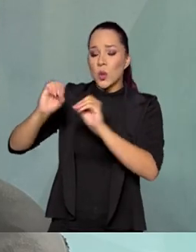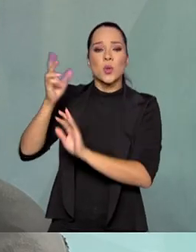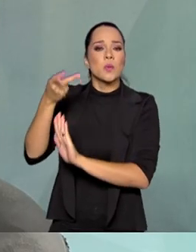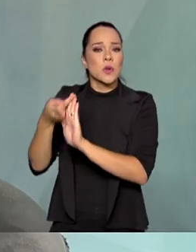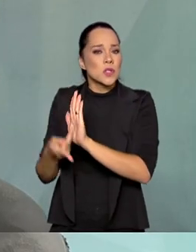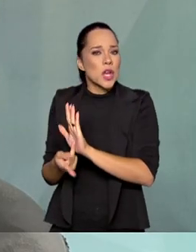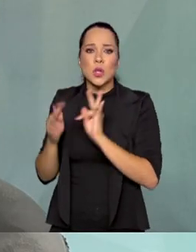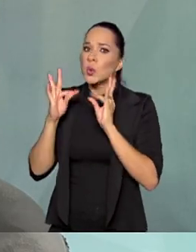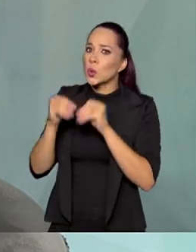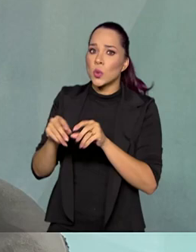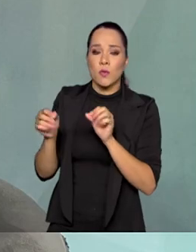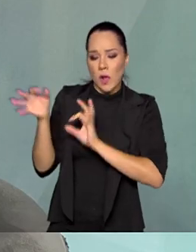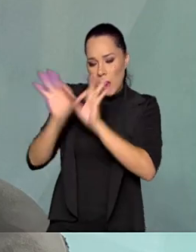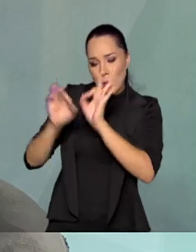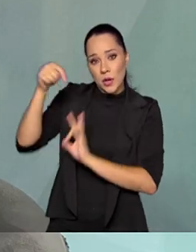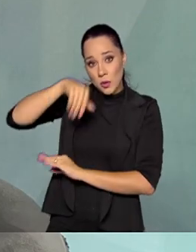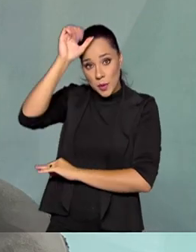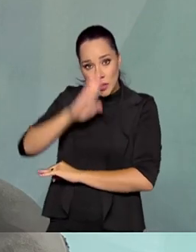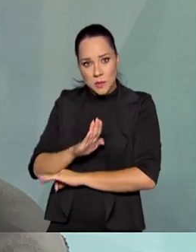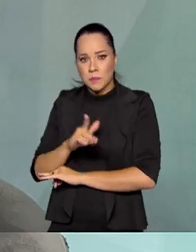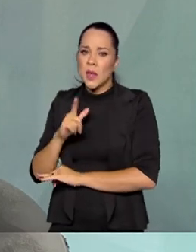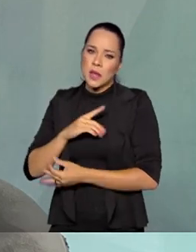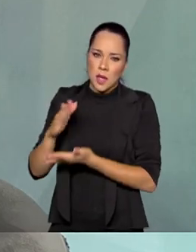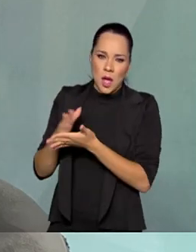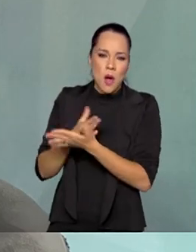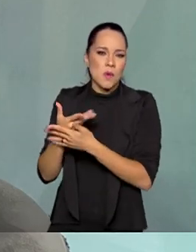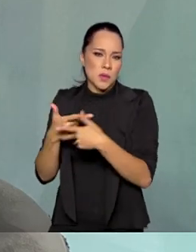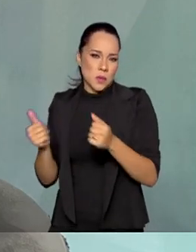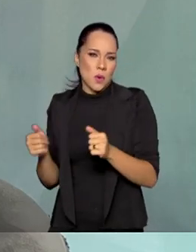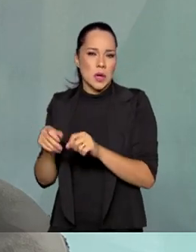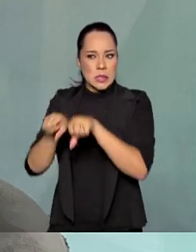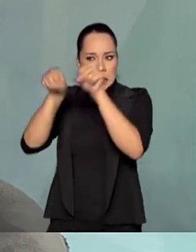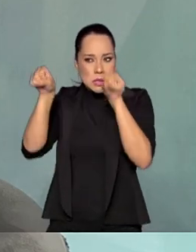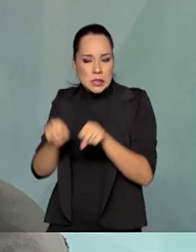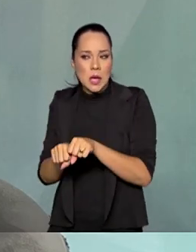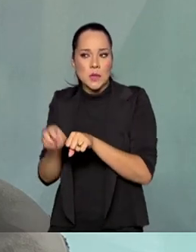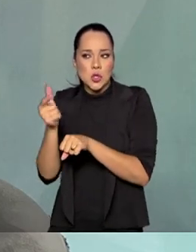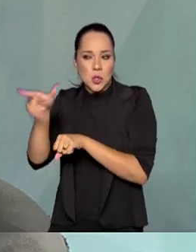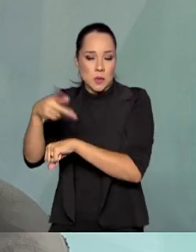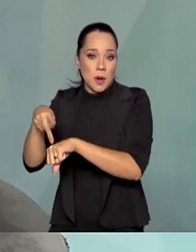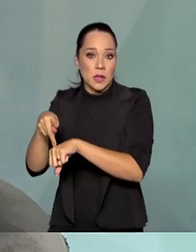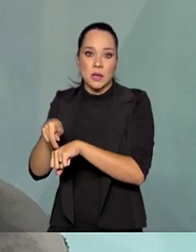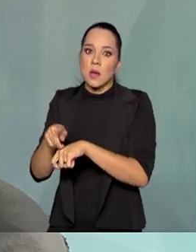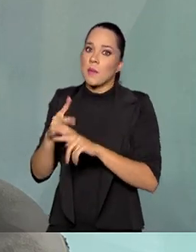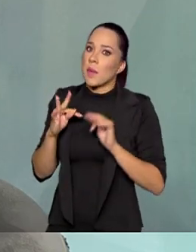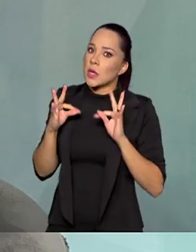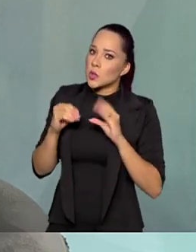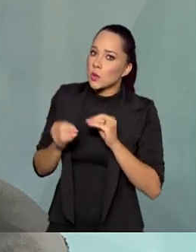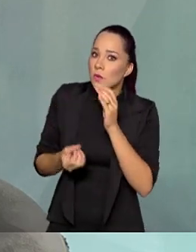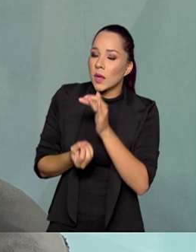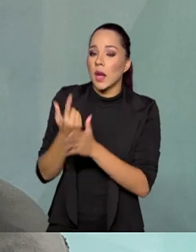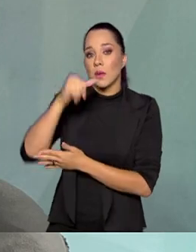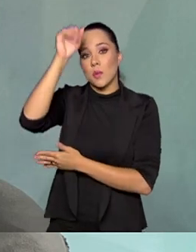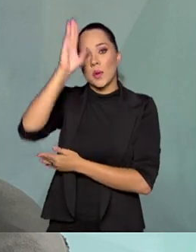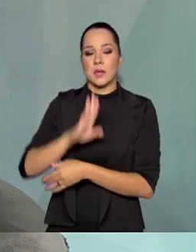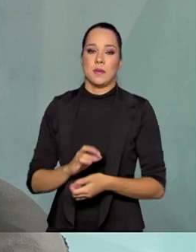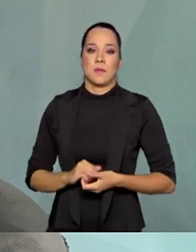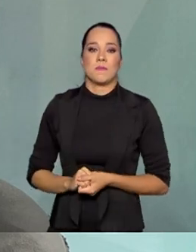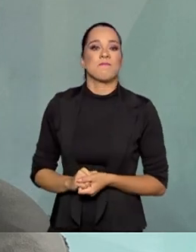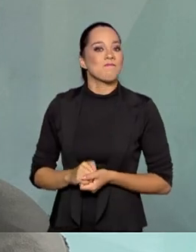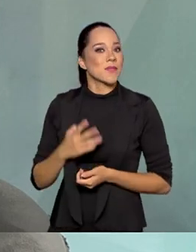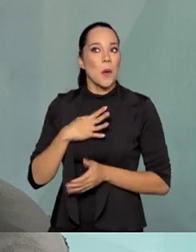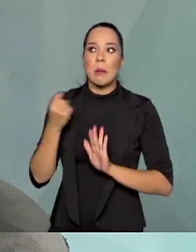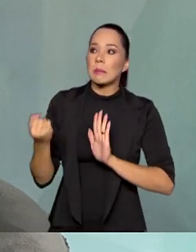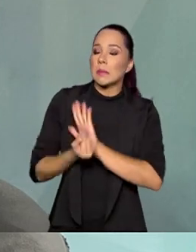projeto foi feito no Brasil. Ele tem alguns componentes, alguns subsistemas importados, mas ele é de concepção brasileira. Então, ele é um